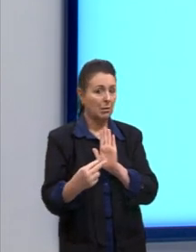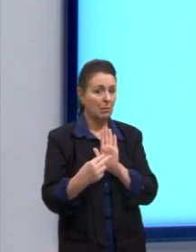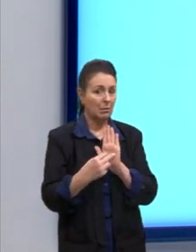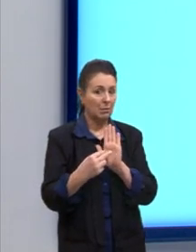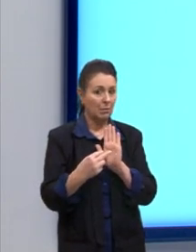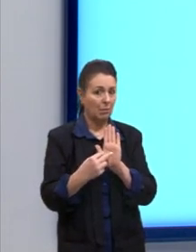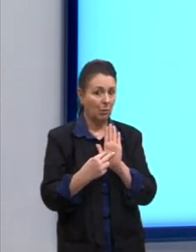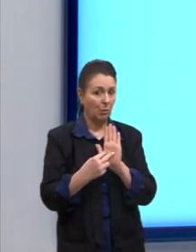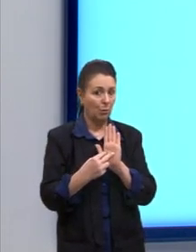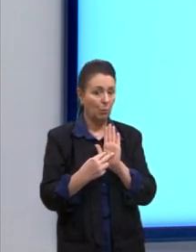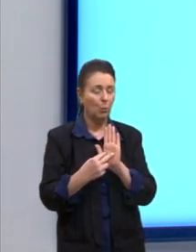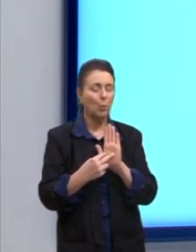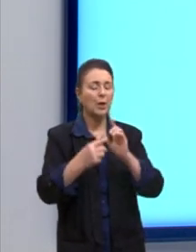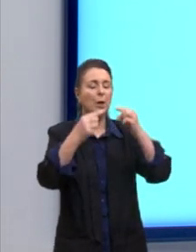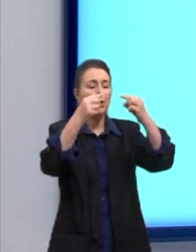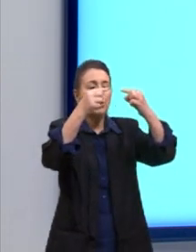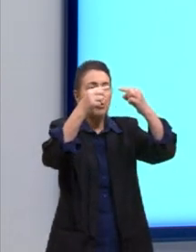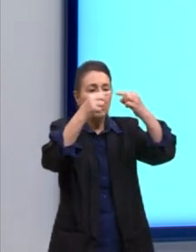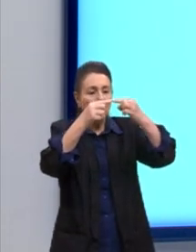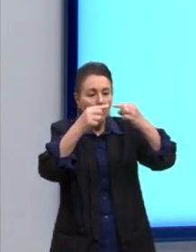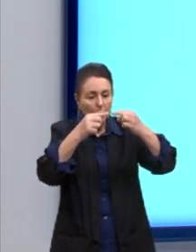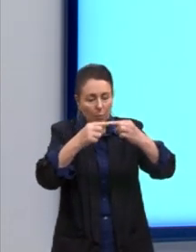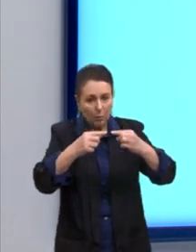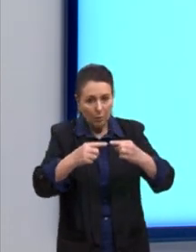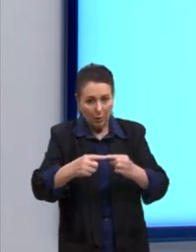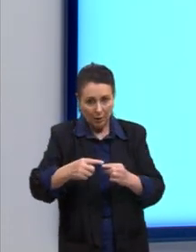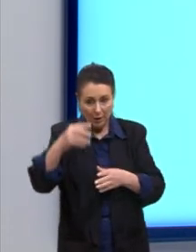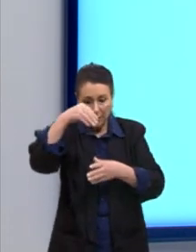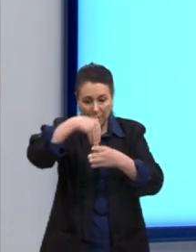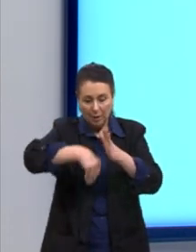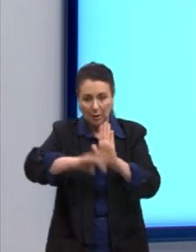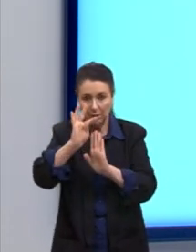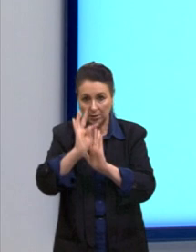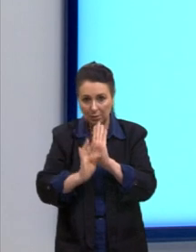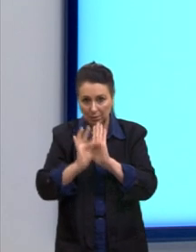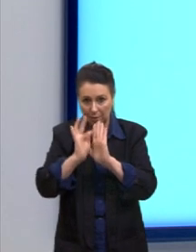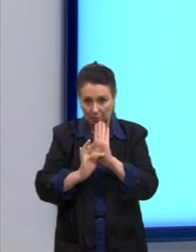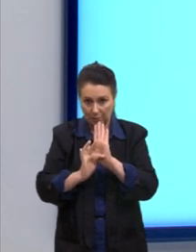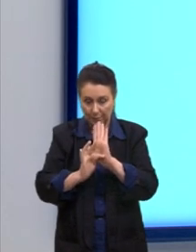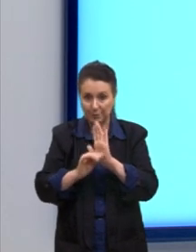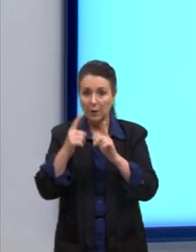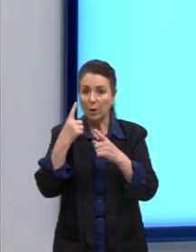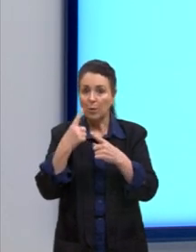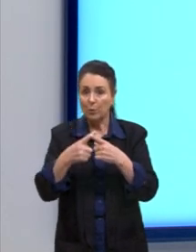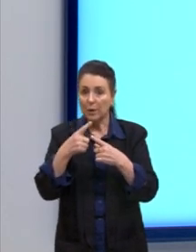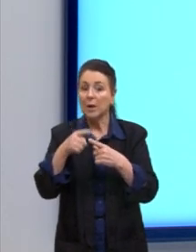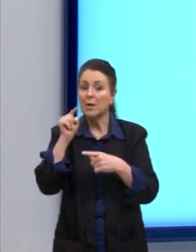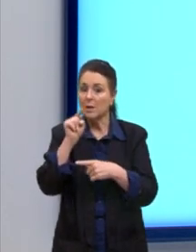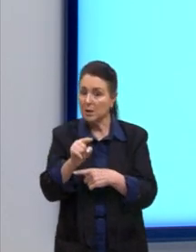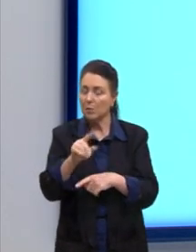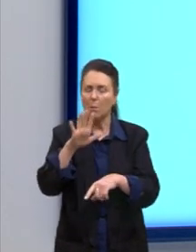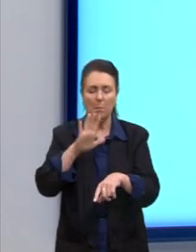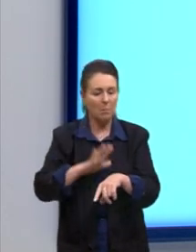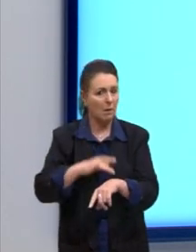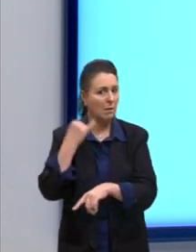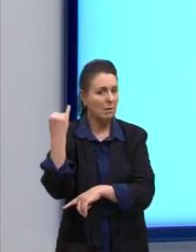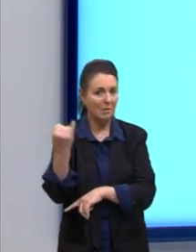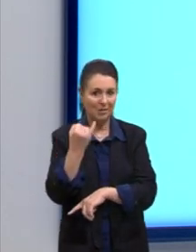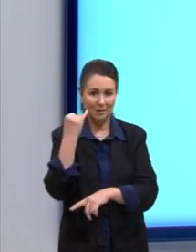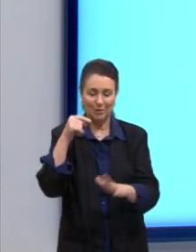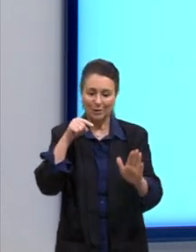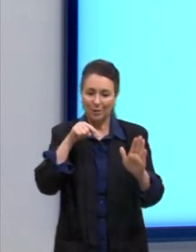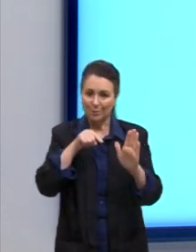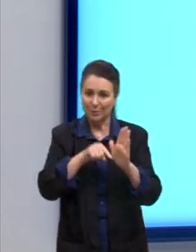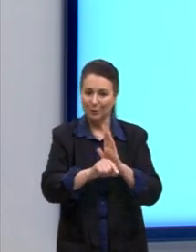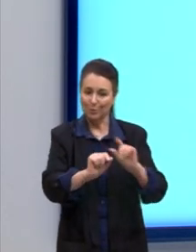de encontro existentes entre eles. Esse, certamente, será o ponto nevráldico da questão. Portanto,